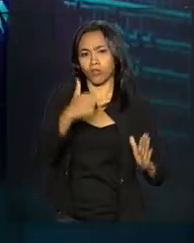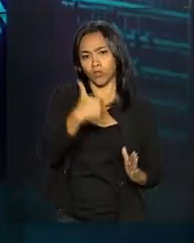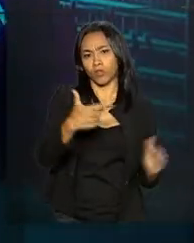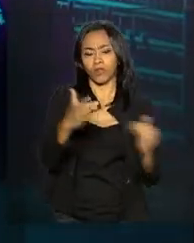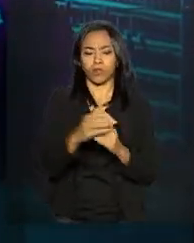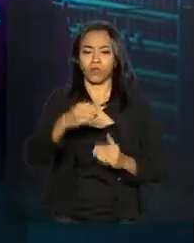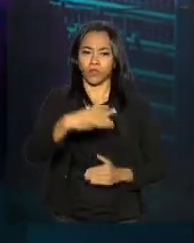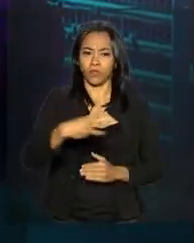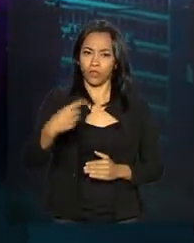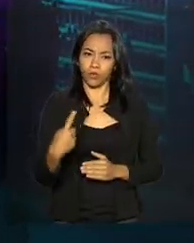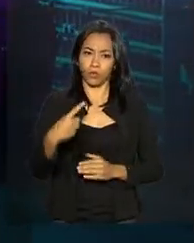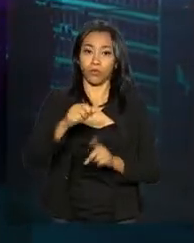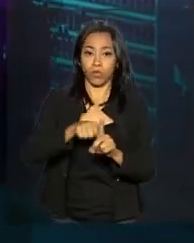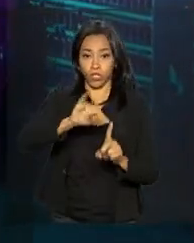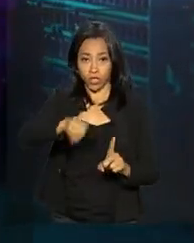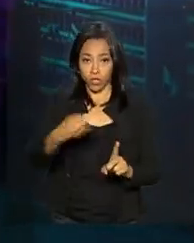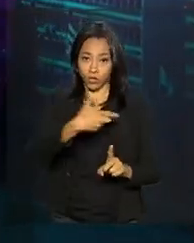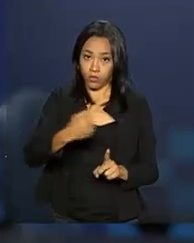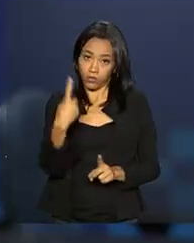de janeiro de 2019.